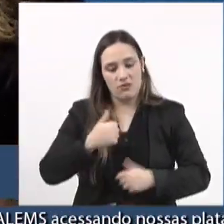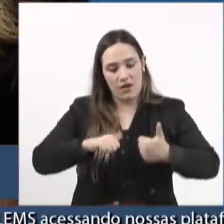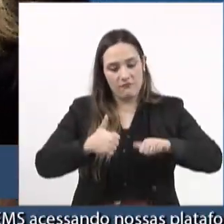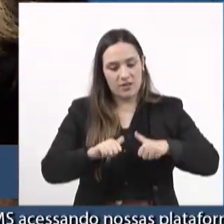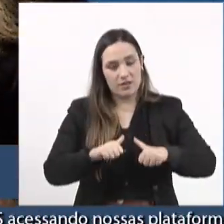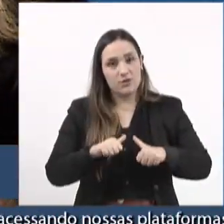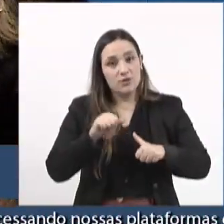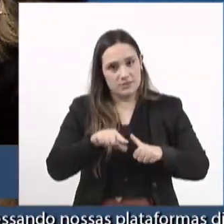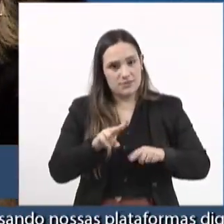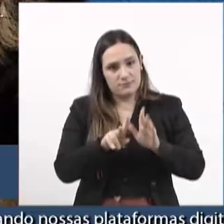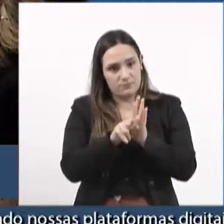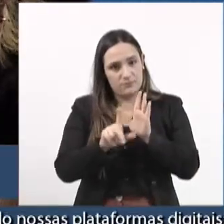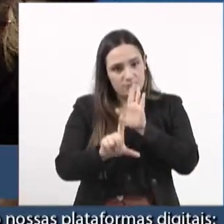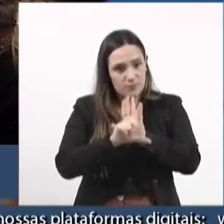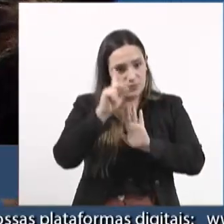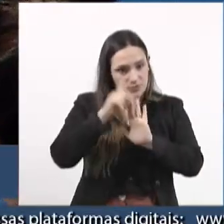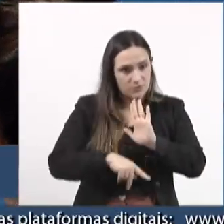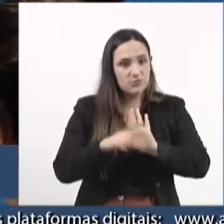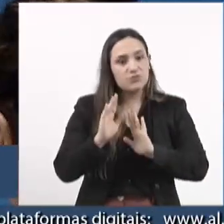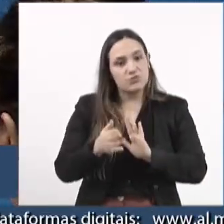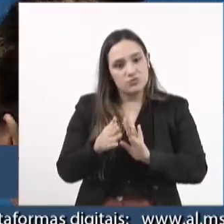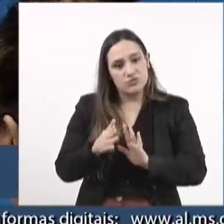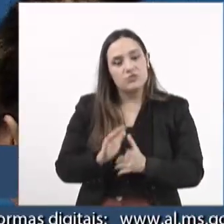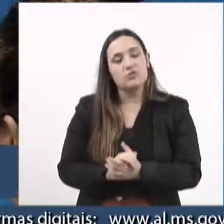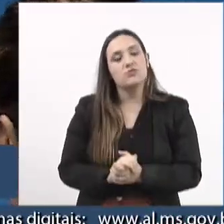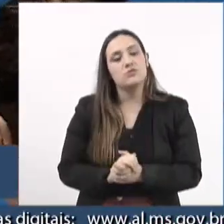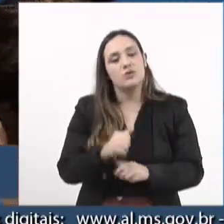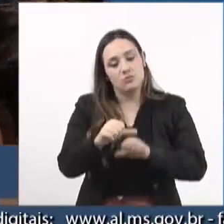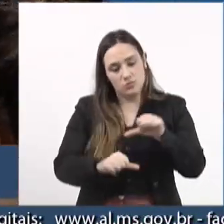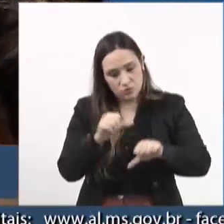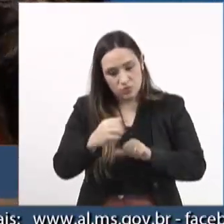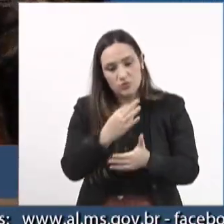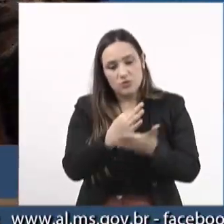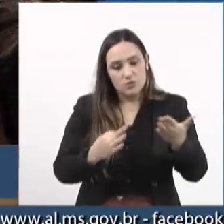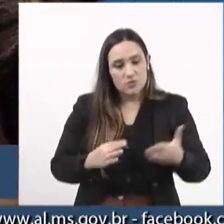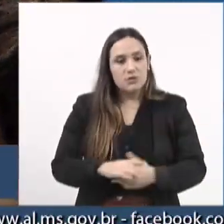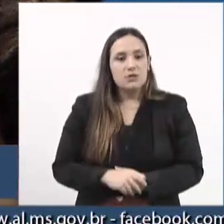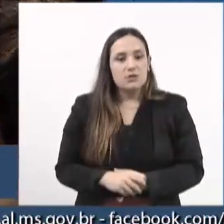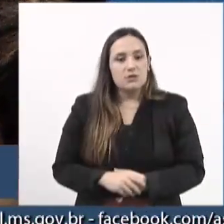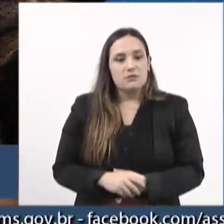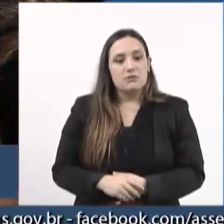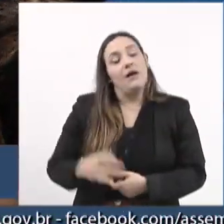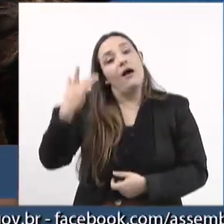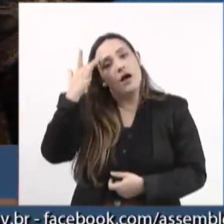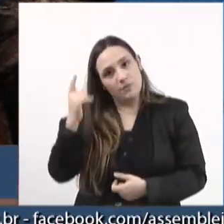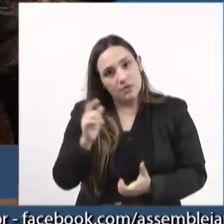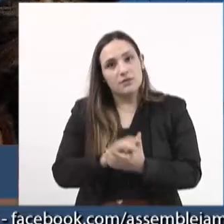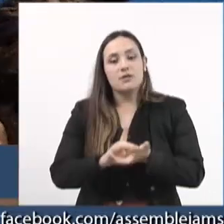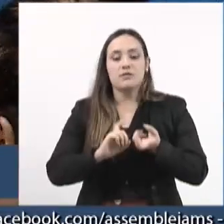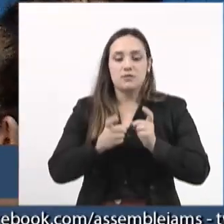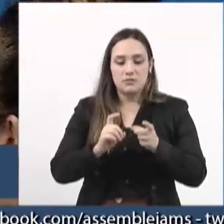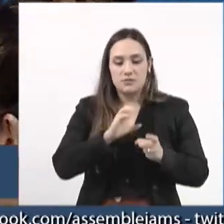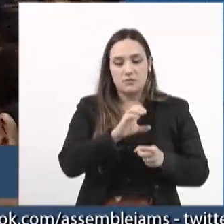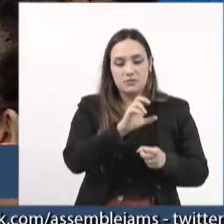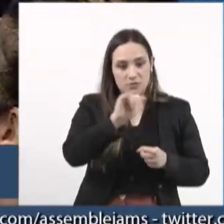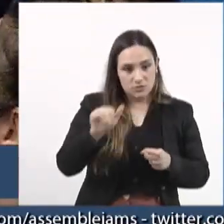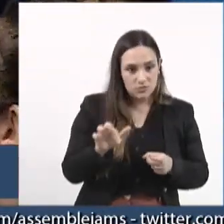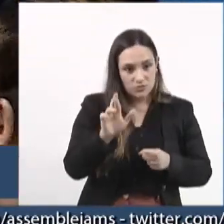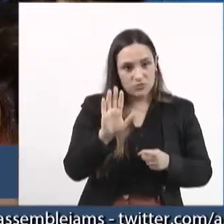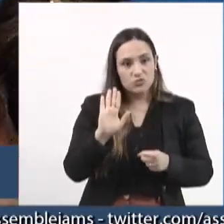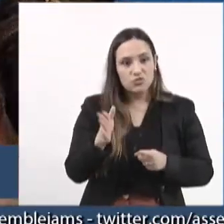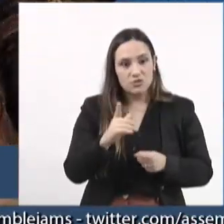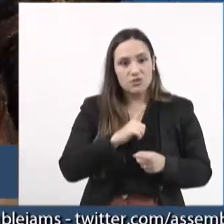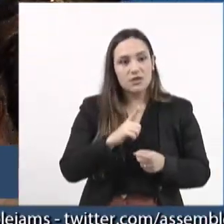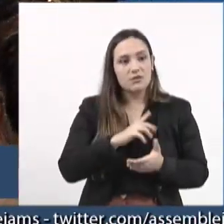matéria, ontem nós já definimos a alteração do texto, e amanhã, na reunião da CCJ, eu